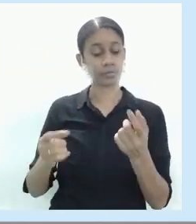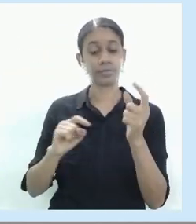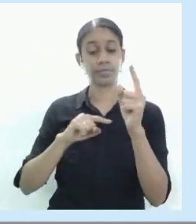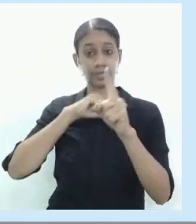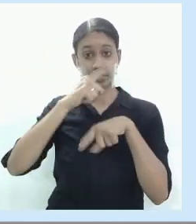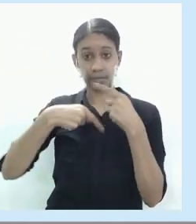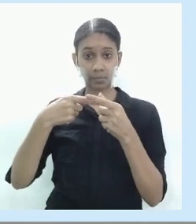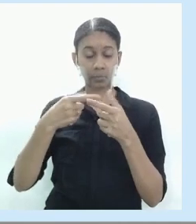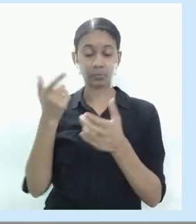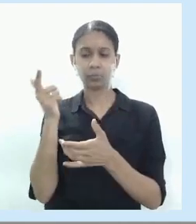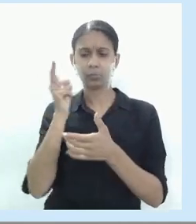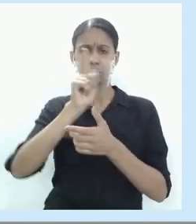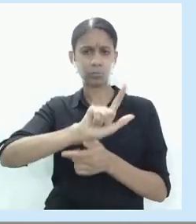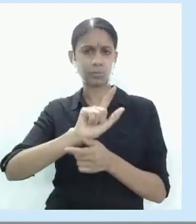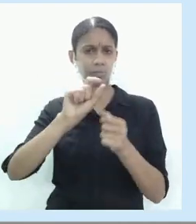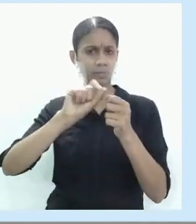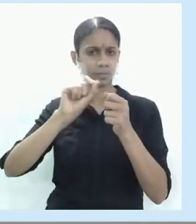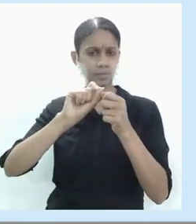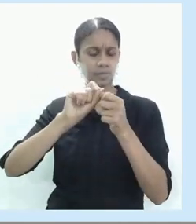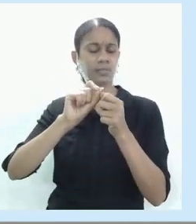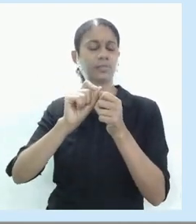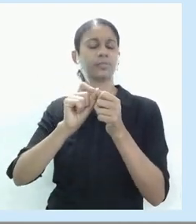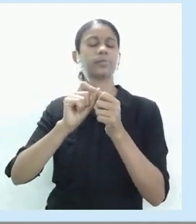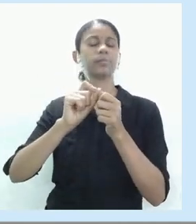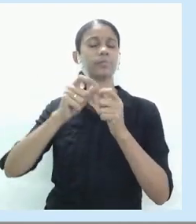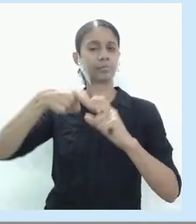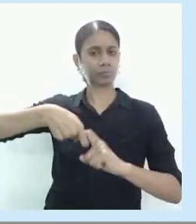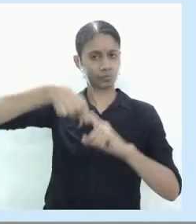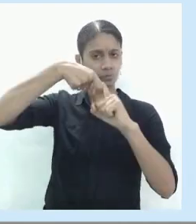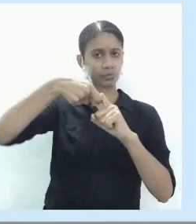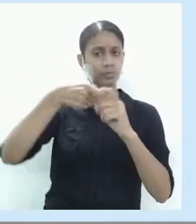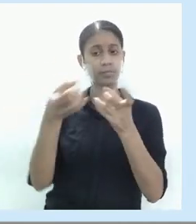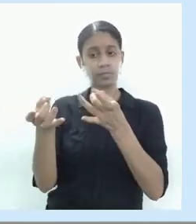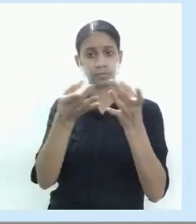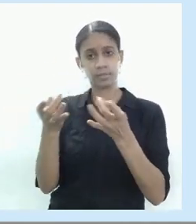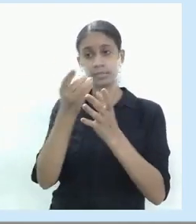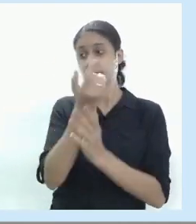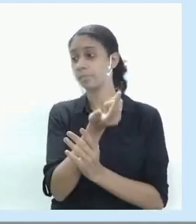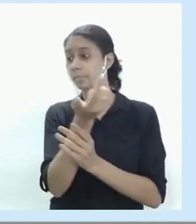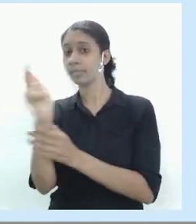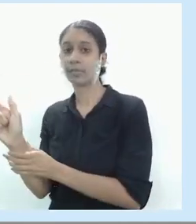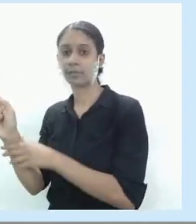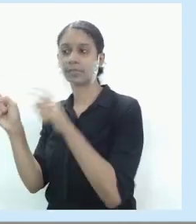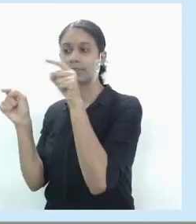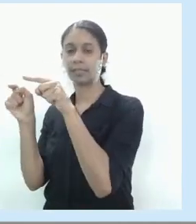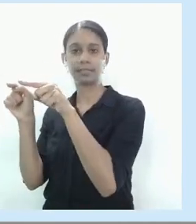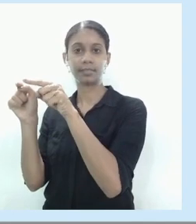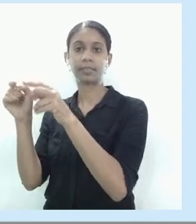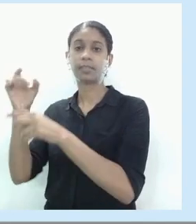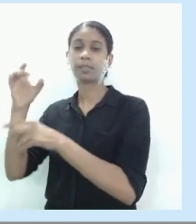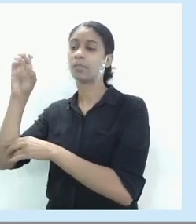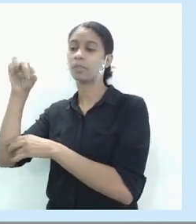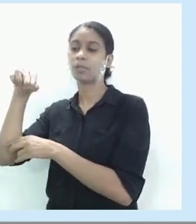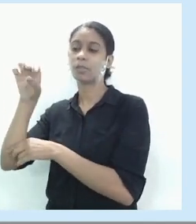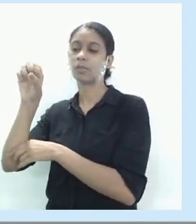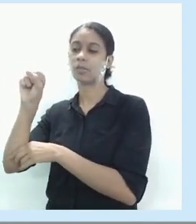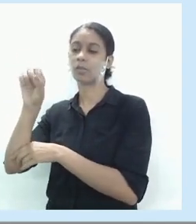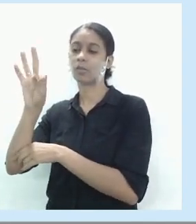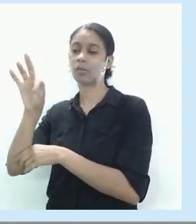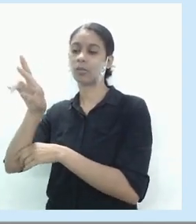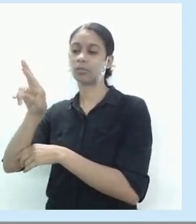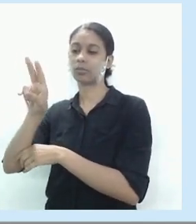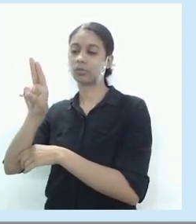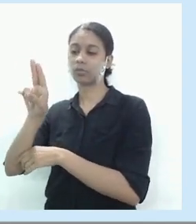construído, de feito, ele será vendido para uma construtora e essa construtora vai usar esse